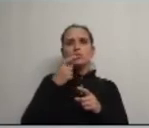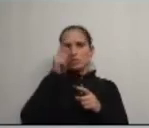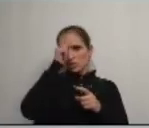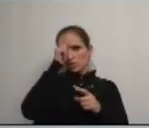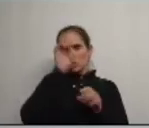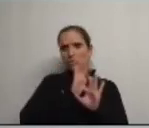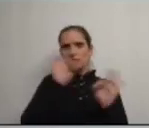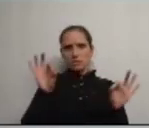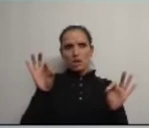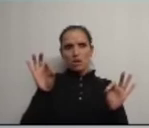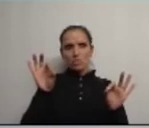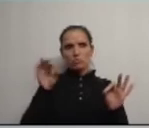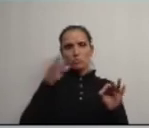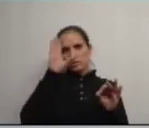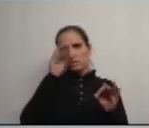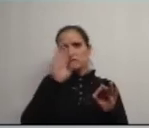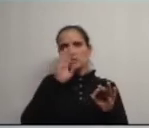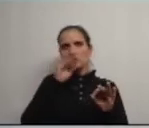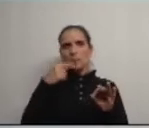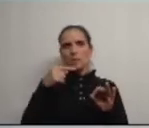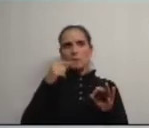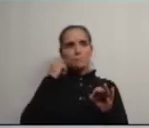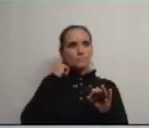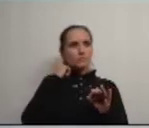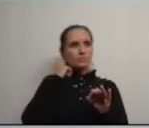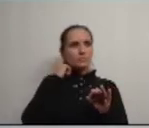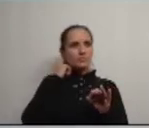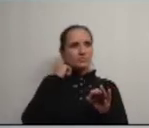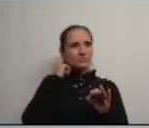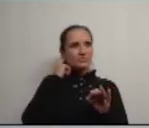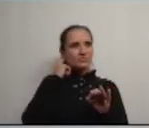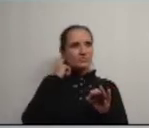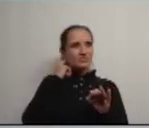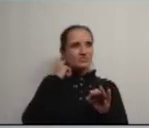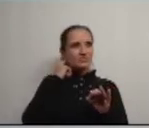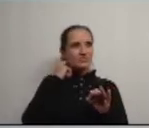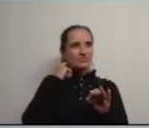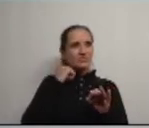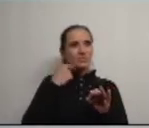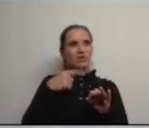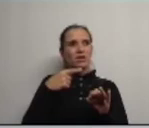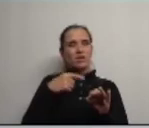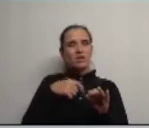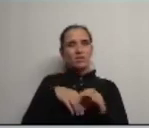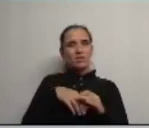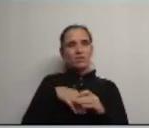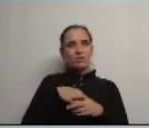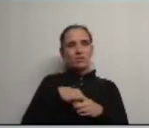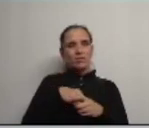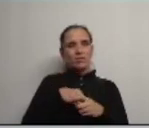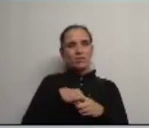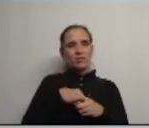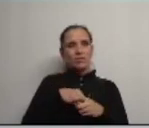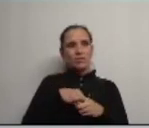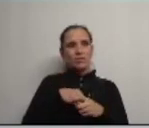há uma questão de educação não sei se há uma questão de educação eu não sei Sr. Presidente faz a favor de continuar faz a favor de tem de abreviar